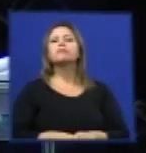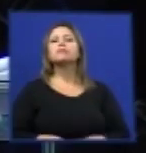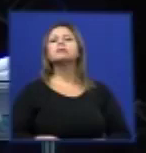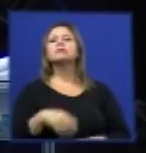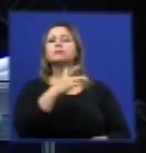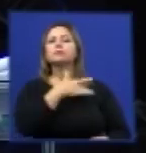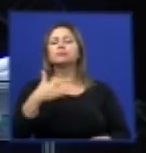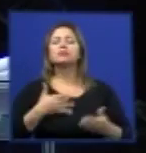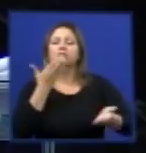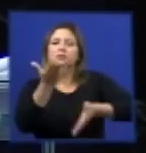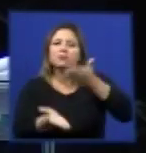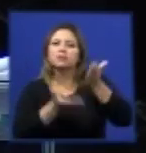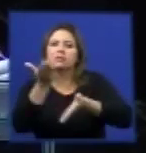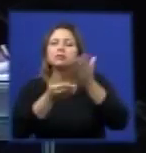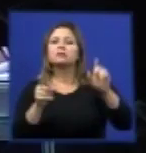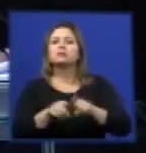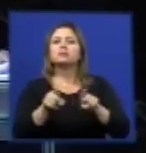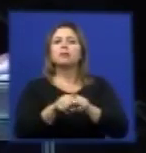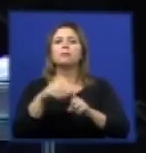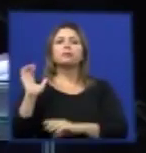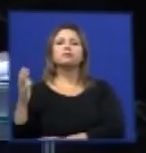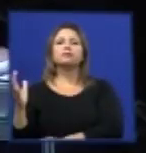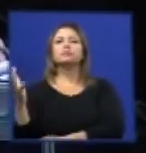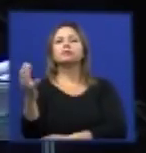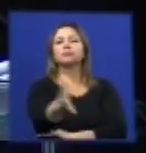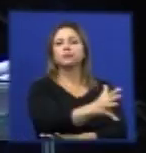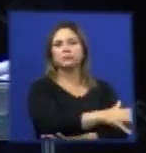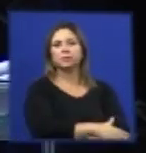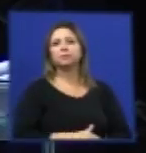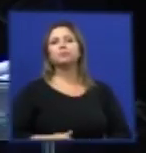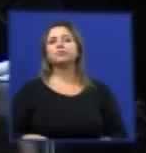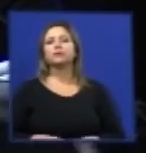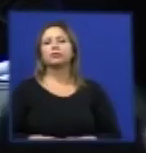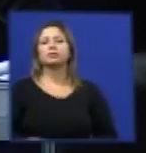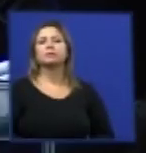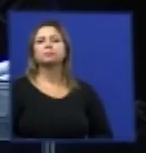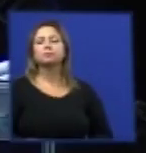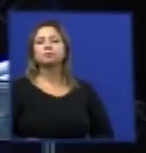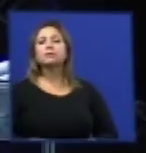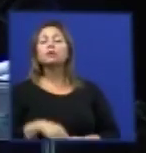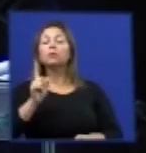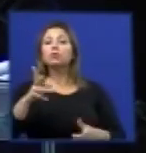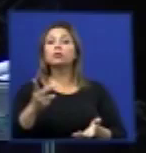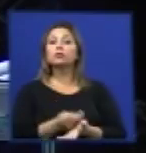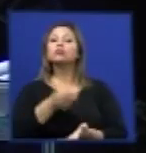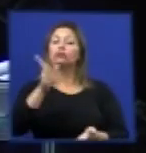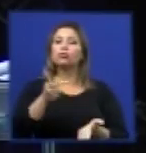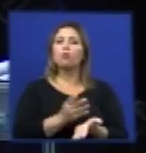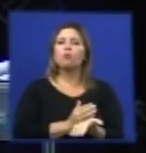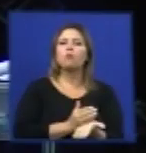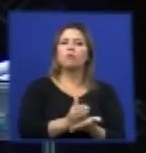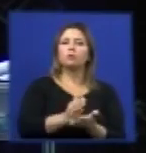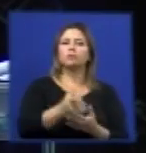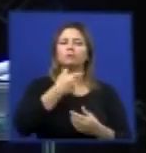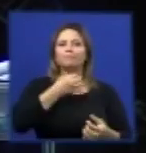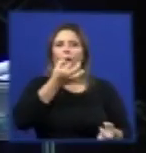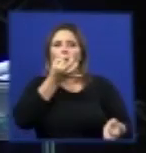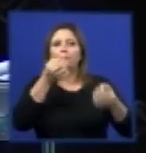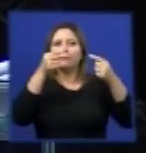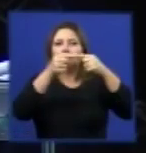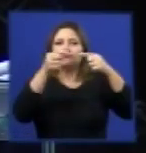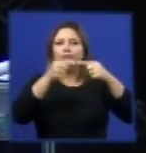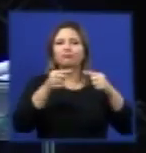à saúde pública, no que se refere também a interesses ambientais, o que acabou gerando um consenso